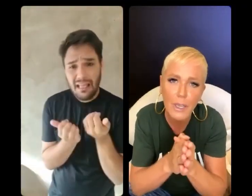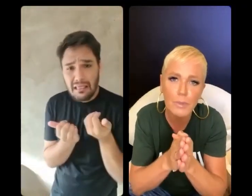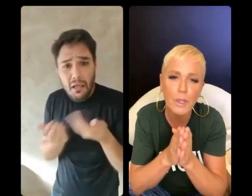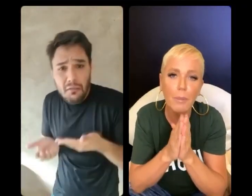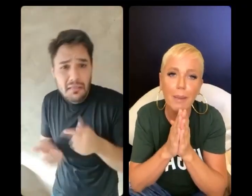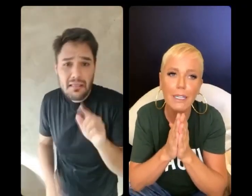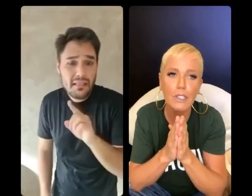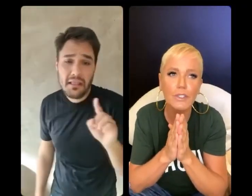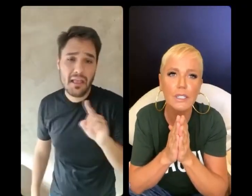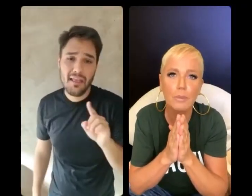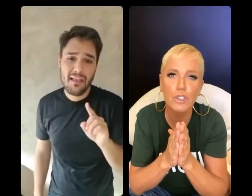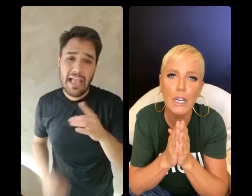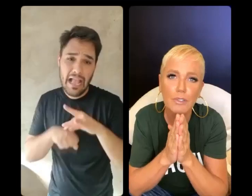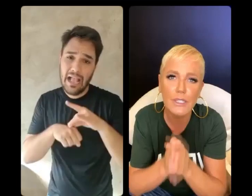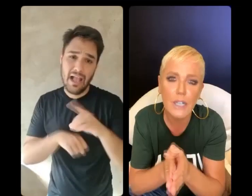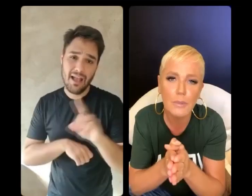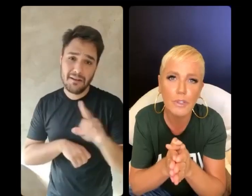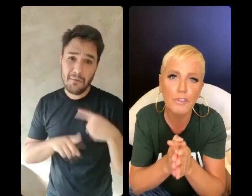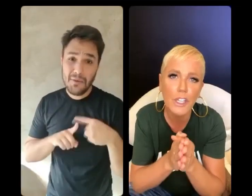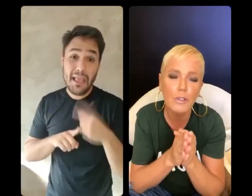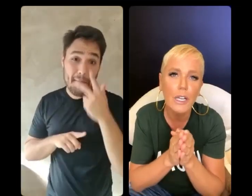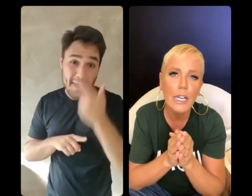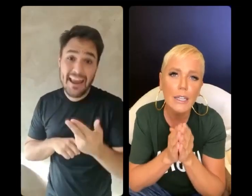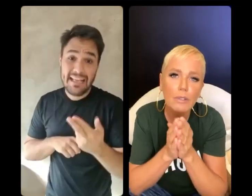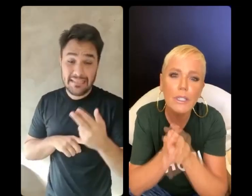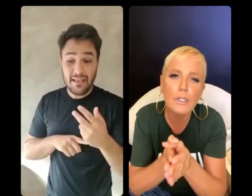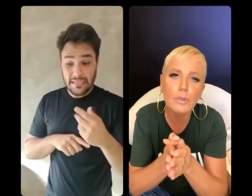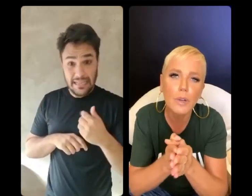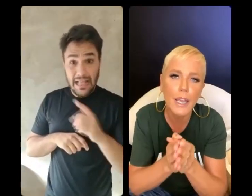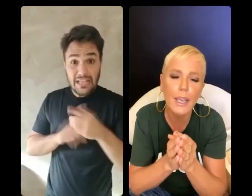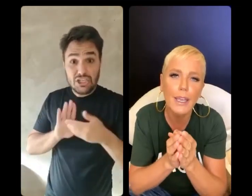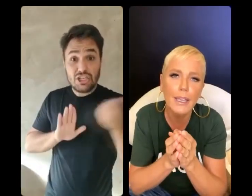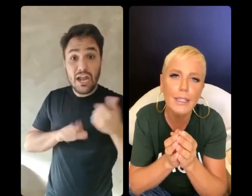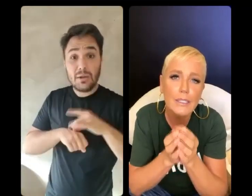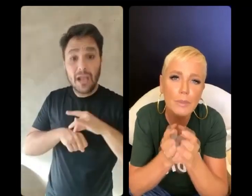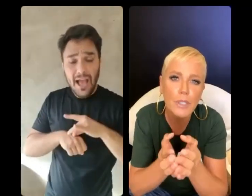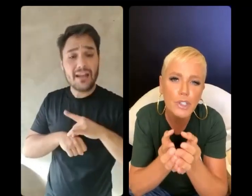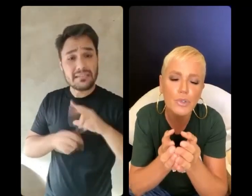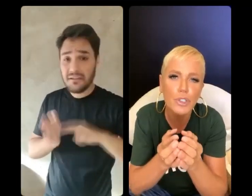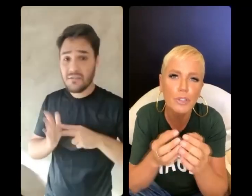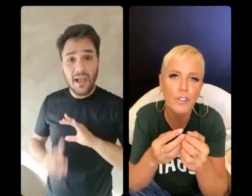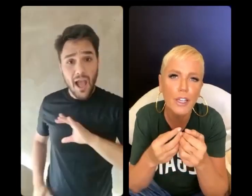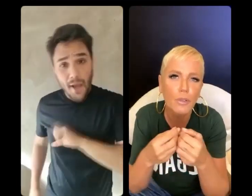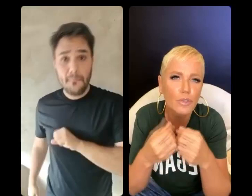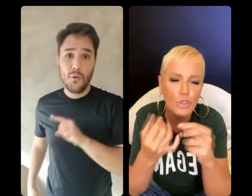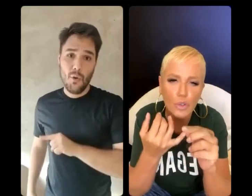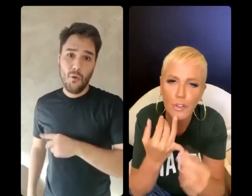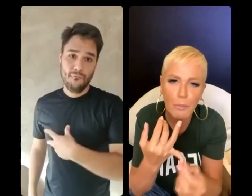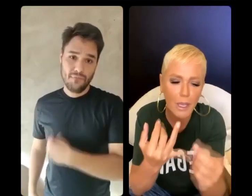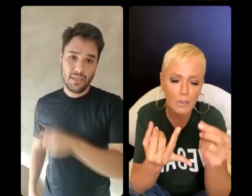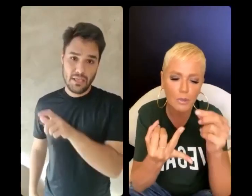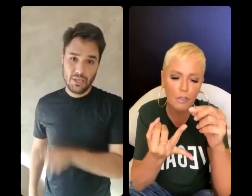dê realmente, porque é uma maneira de você demonstrar que você ama o seu filho, não dando esses bichos que vêm com